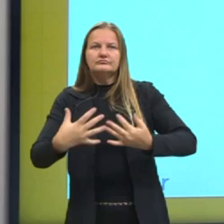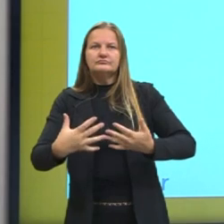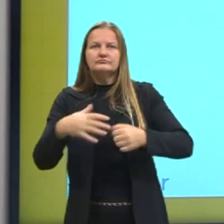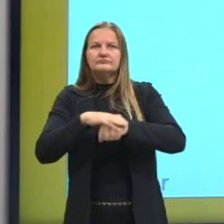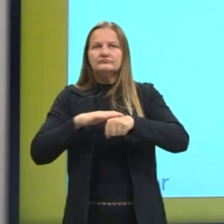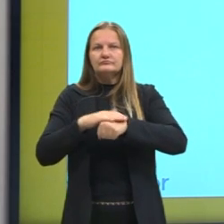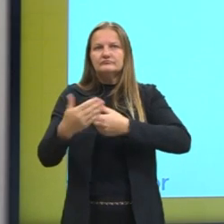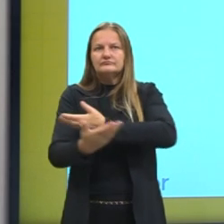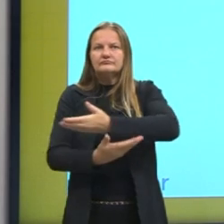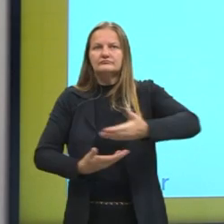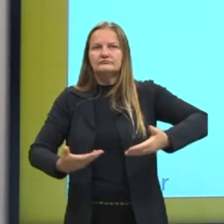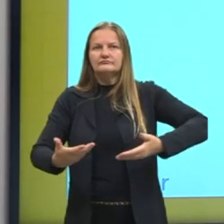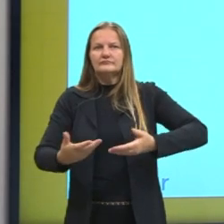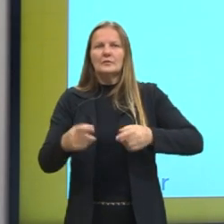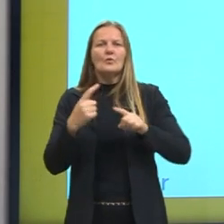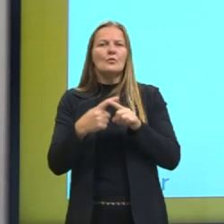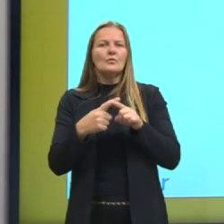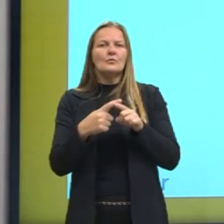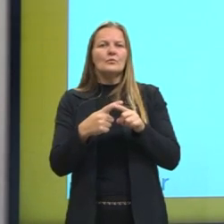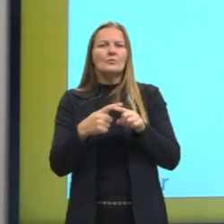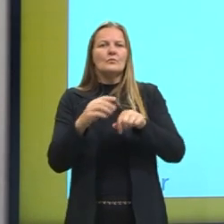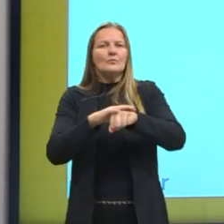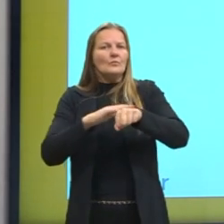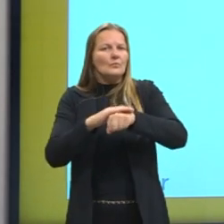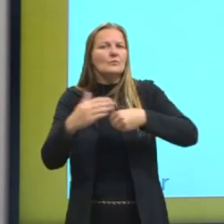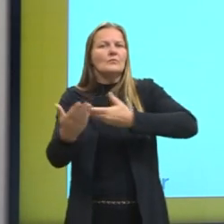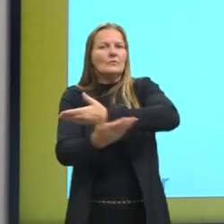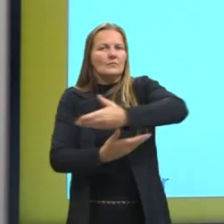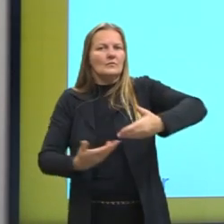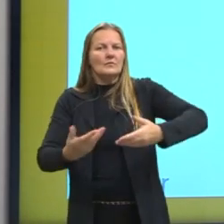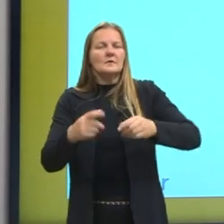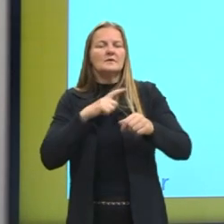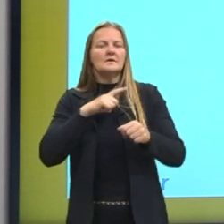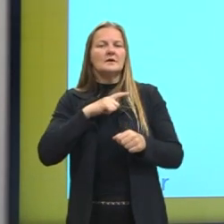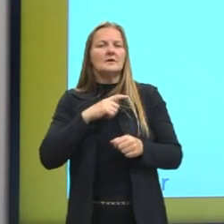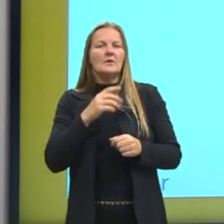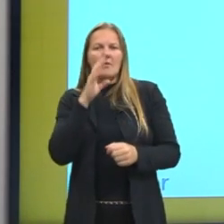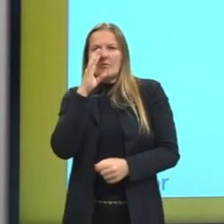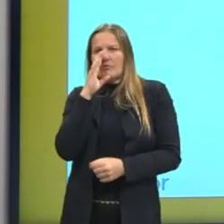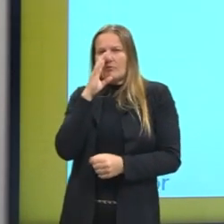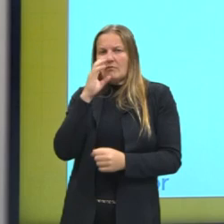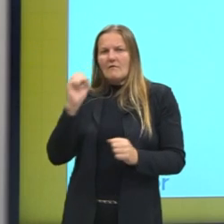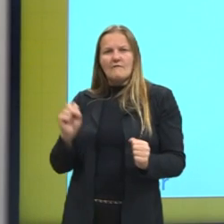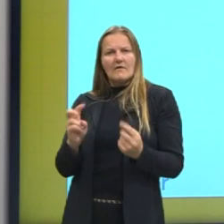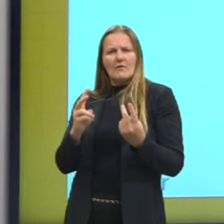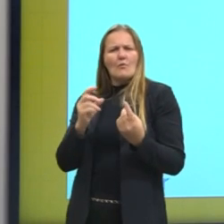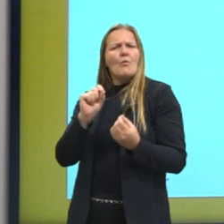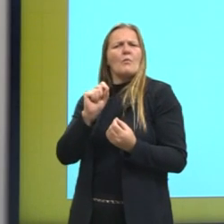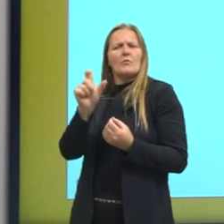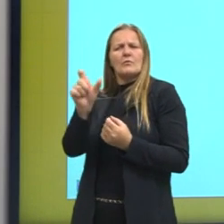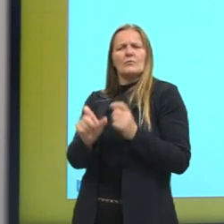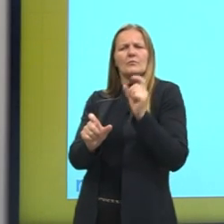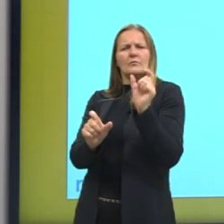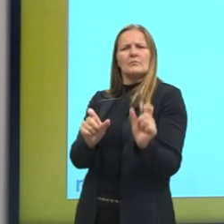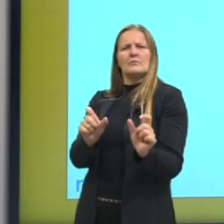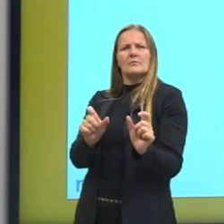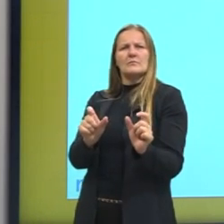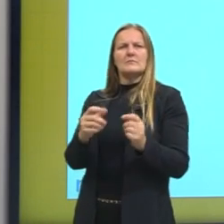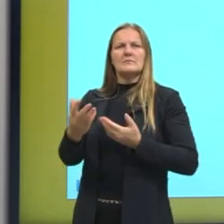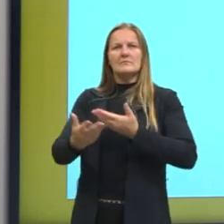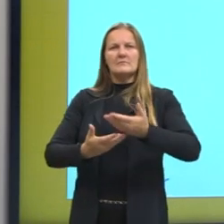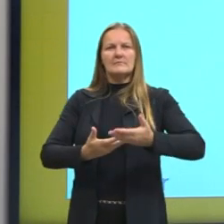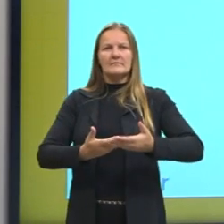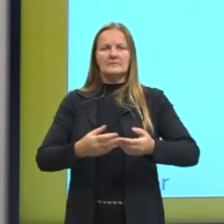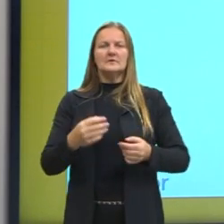E, geralmente, sobre essa fala, eles expressam uma apreciação valorativa. Tudo